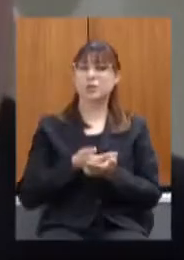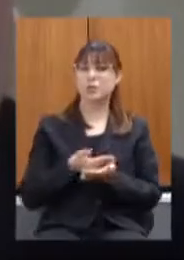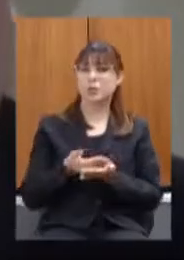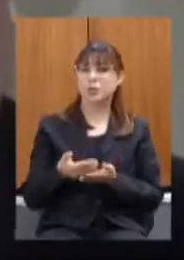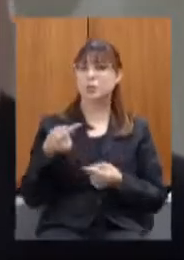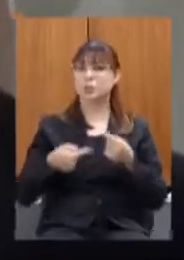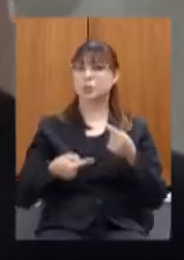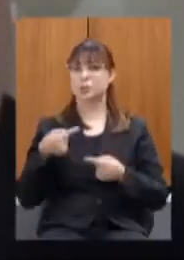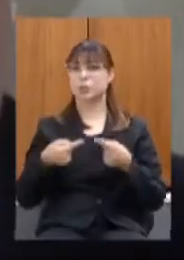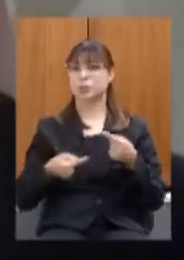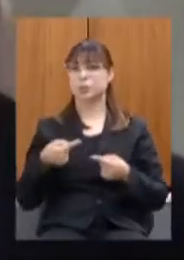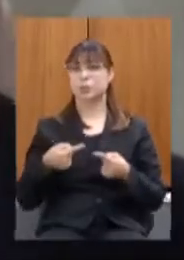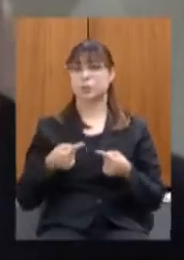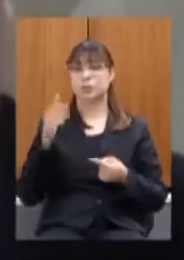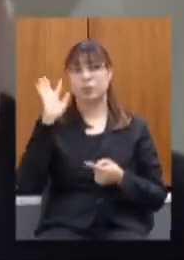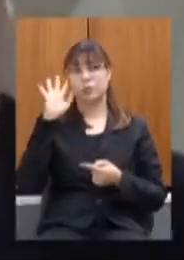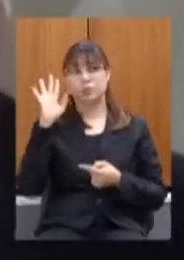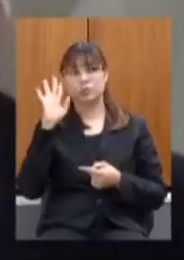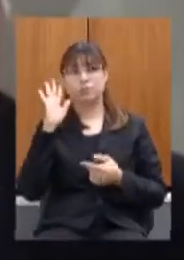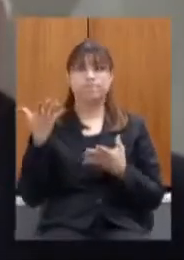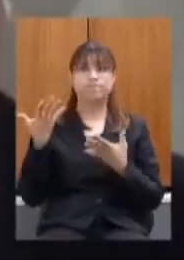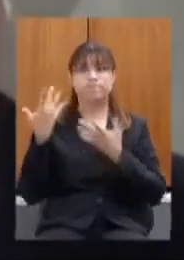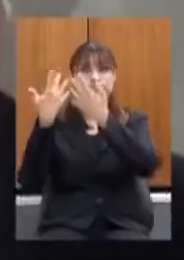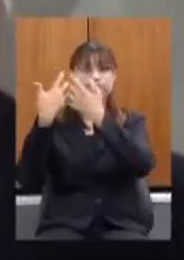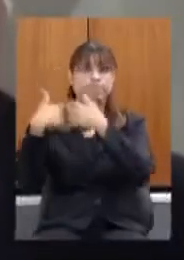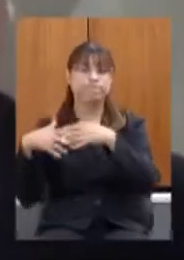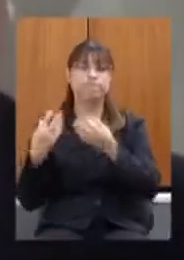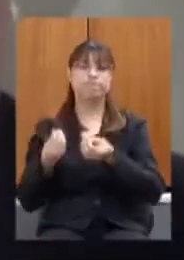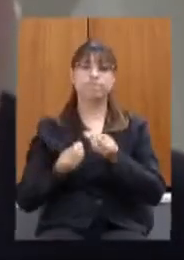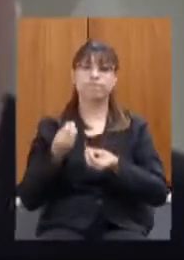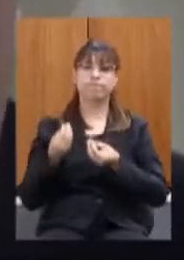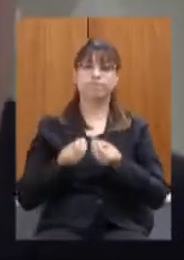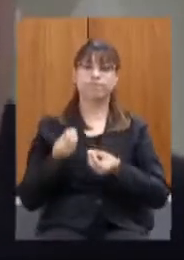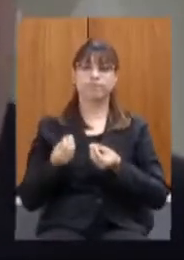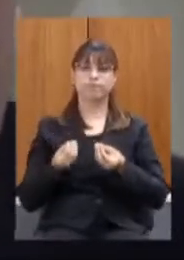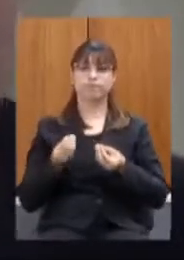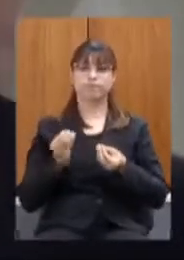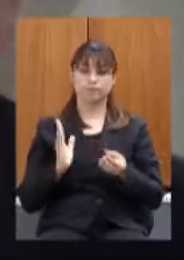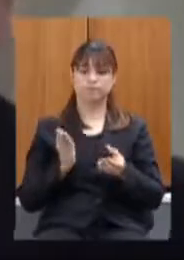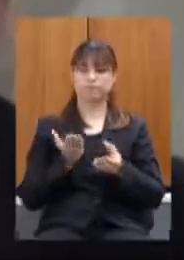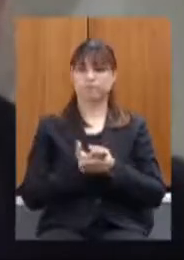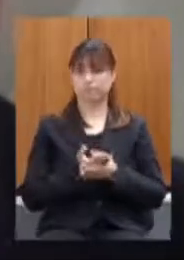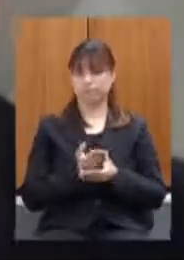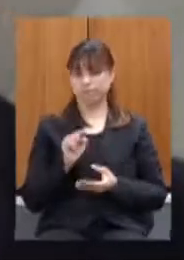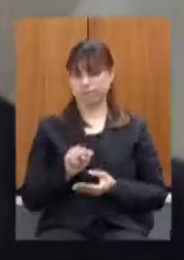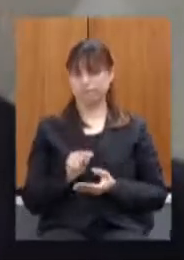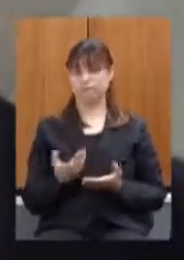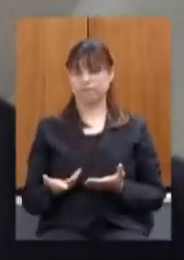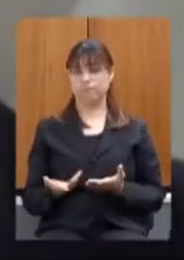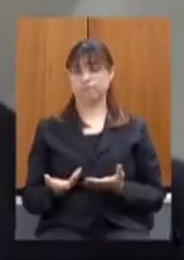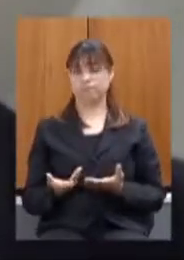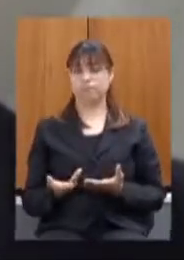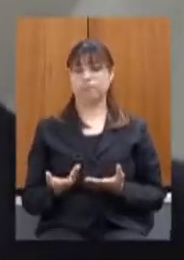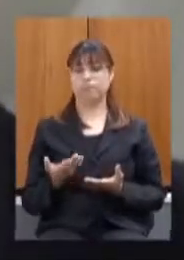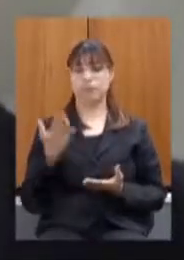discutir a pensar sobre essa questão judicial e eu sei que nessa reunião